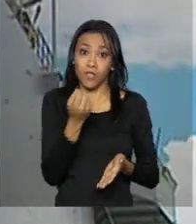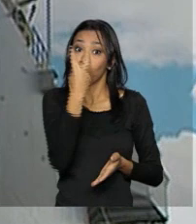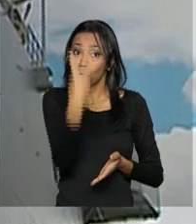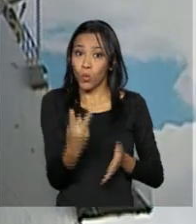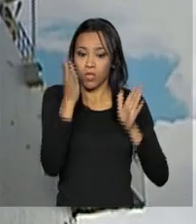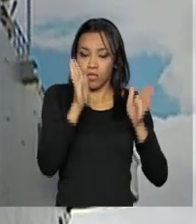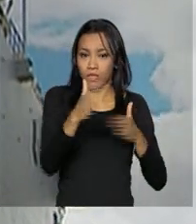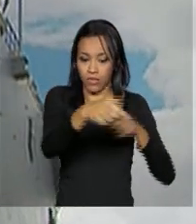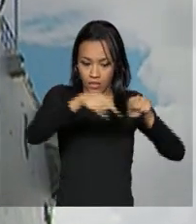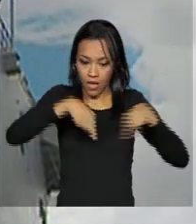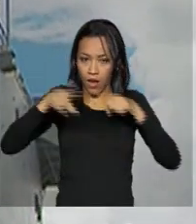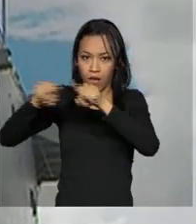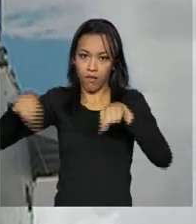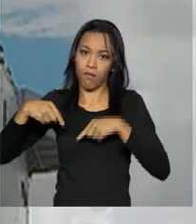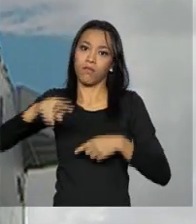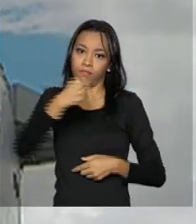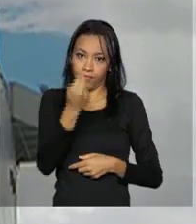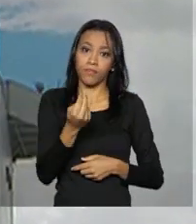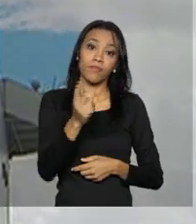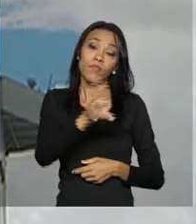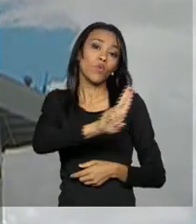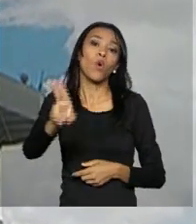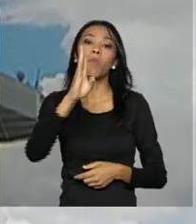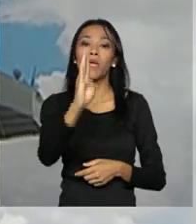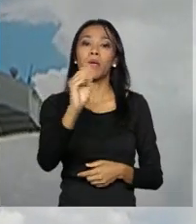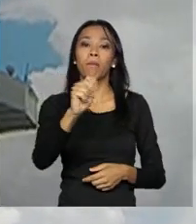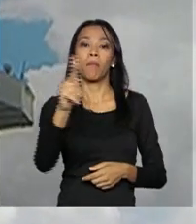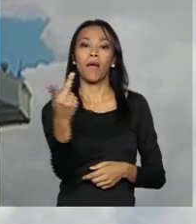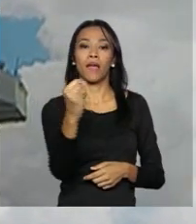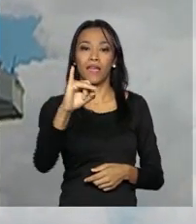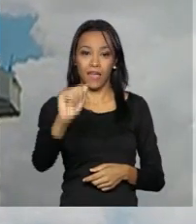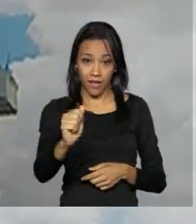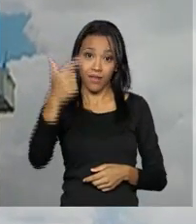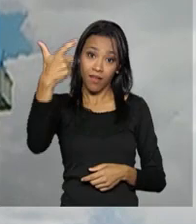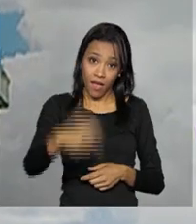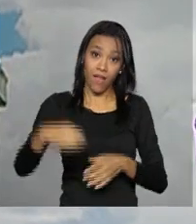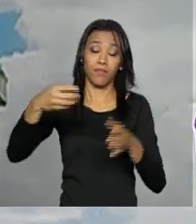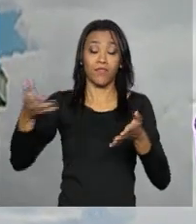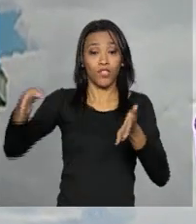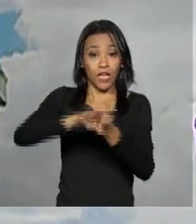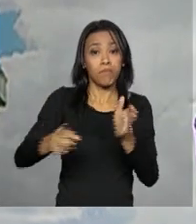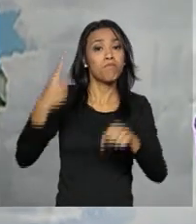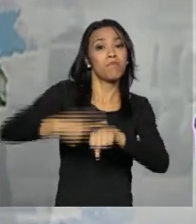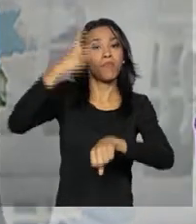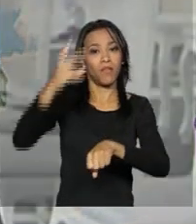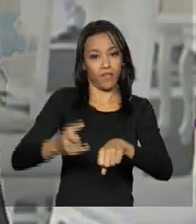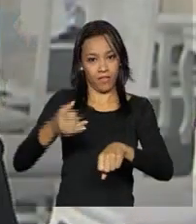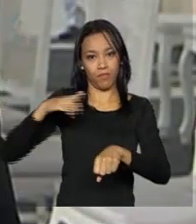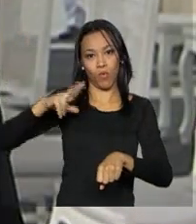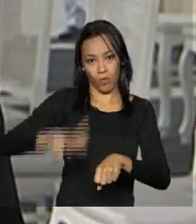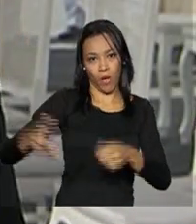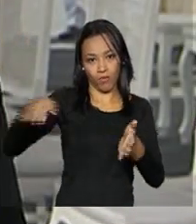cirurgia que o navio possui. O nome Bahia é uma homenagem ao estado onde os portugueses desembarcaram pela primeira vez, Roberto.